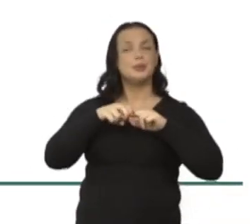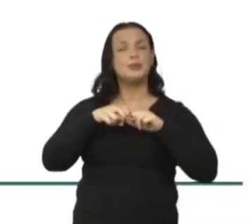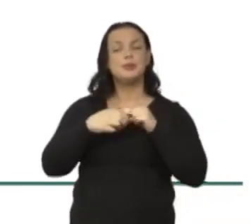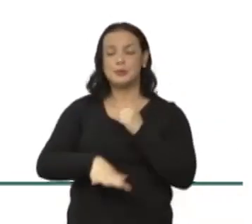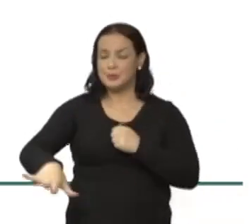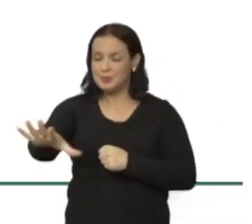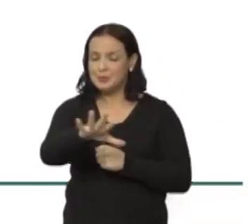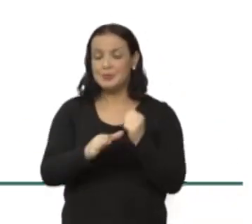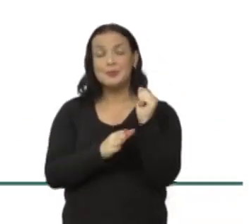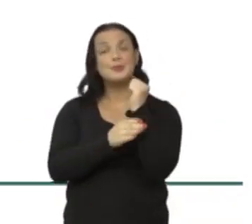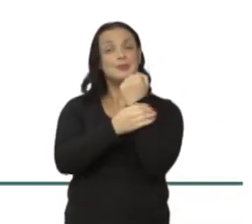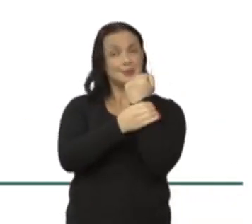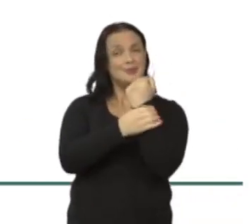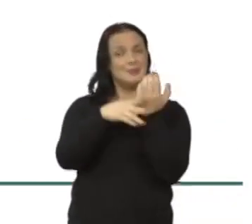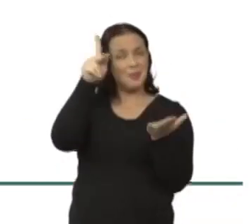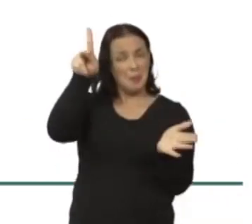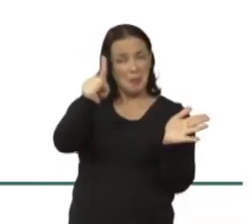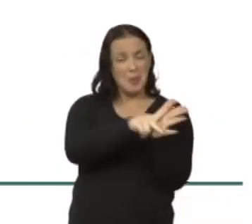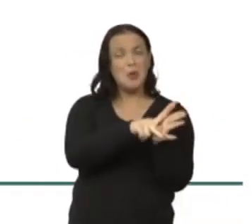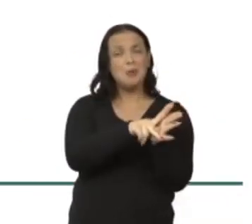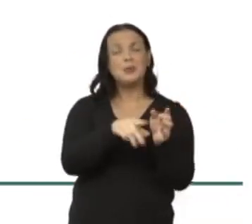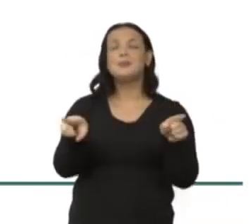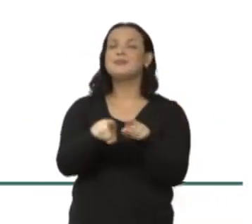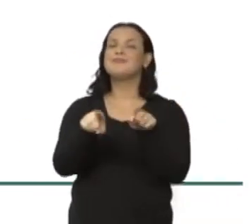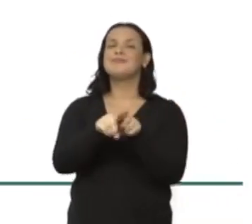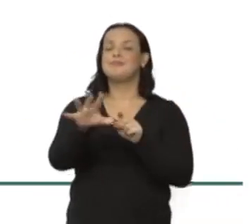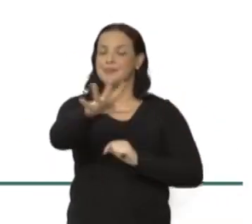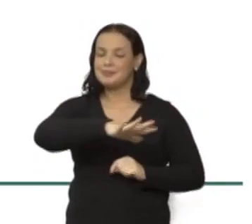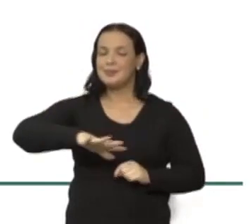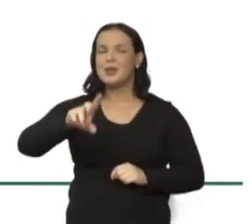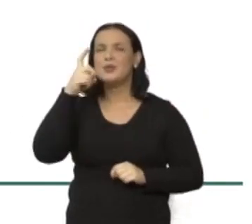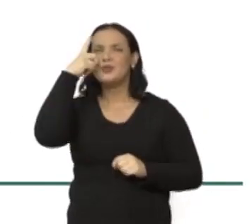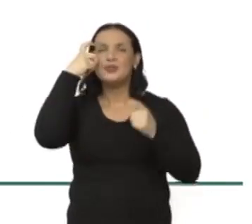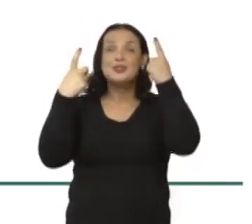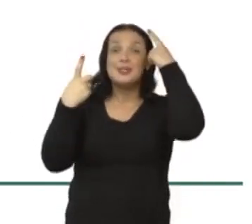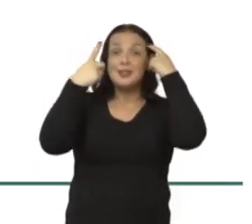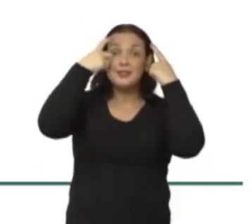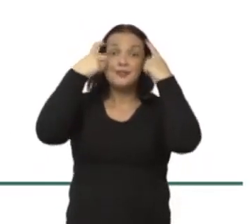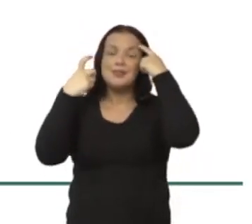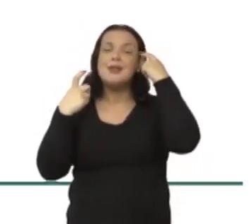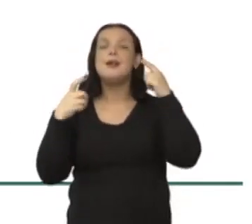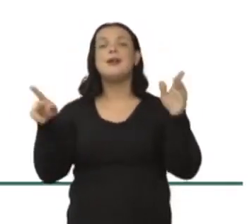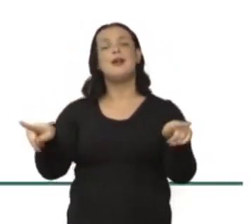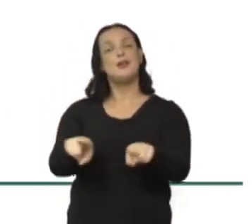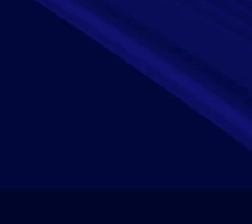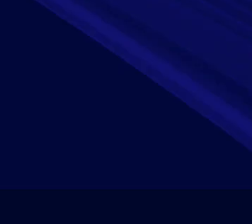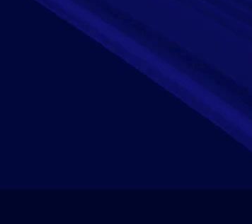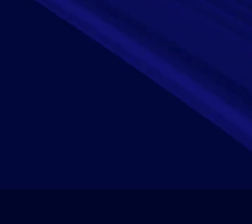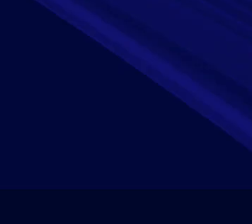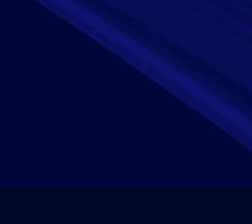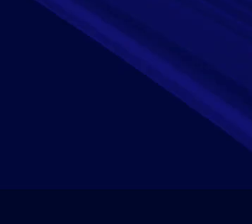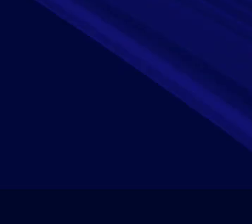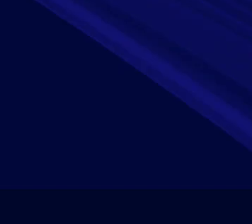seguros e de pertencimento também são espaços de criatividade, também são espaços de inovação.